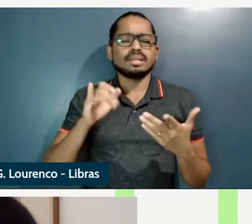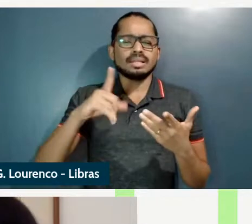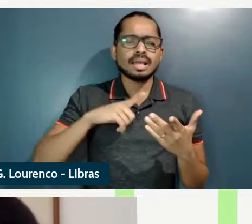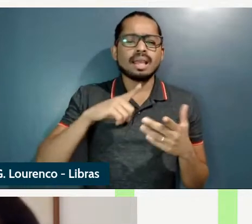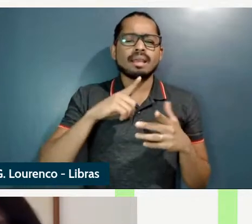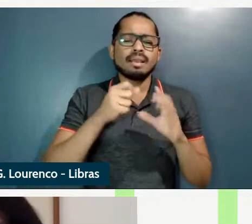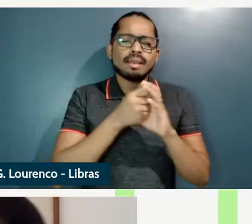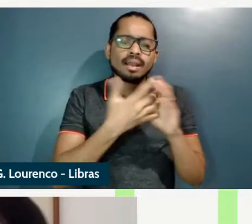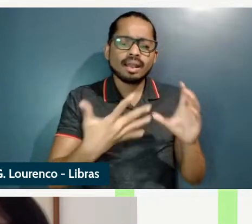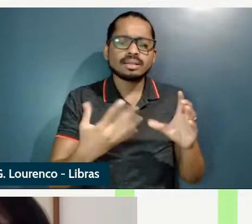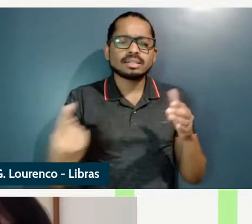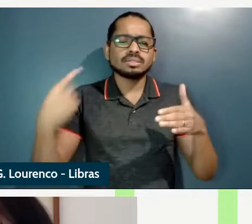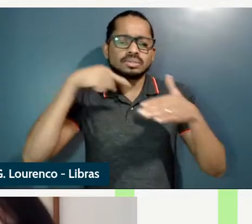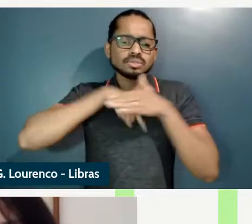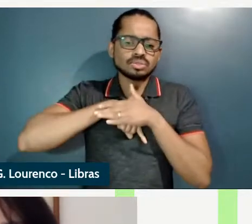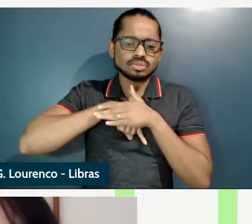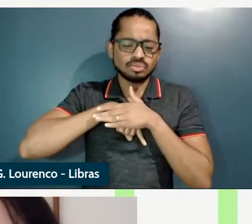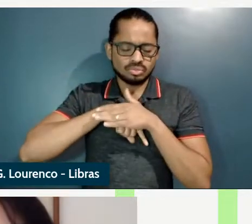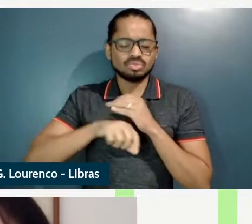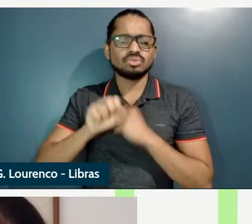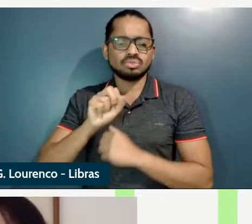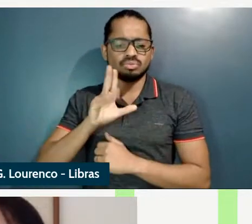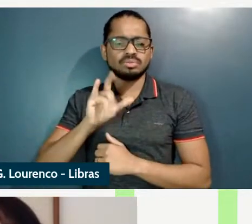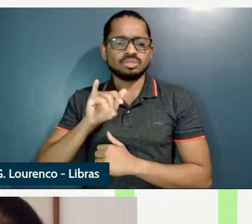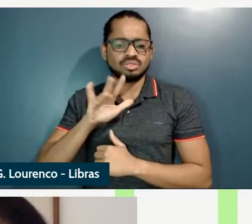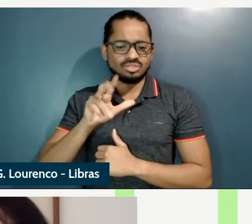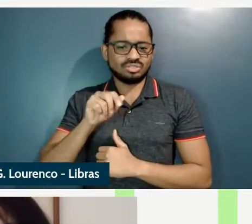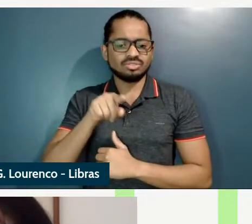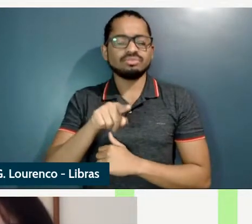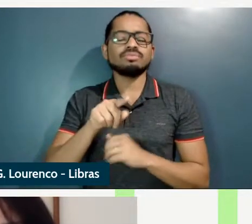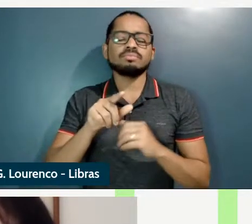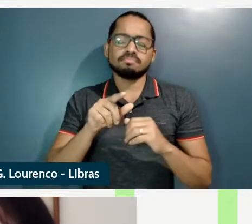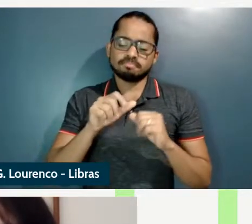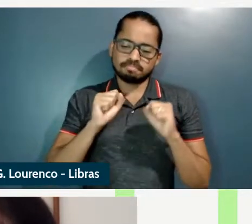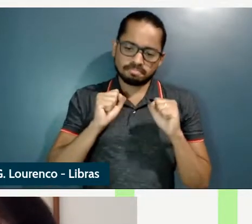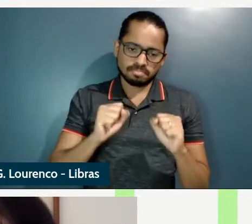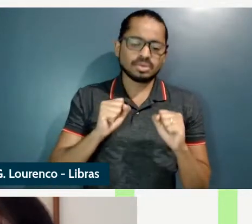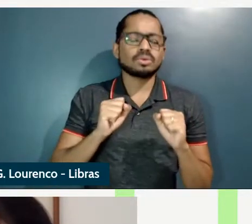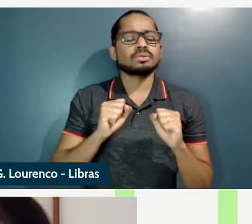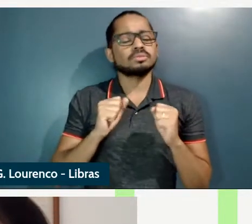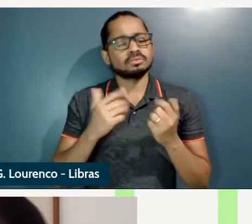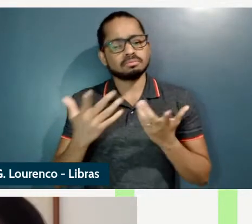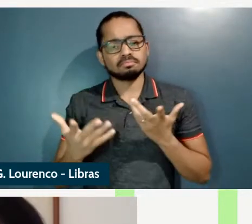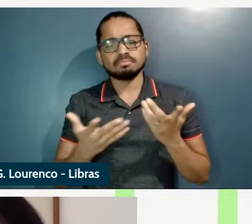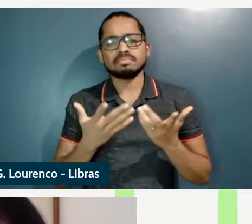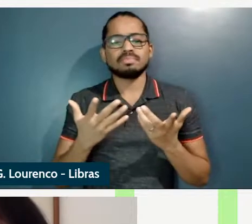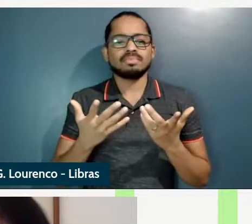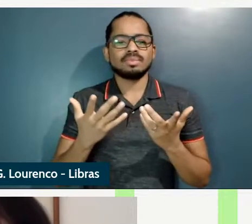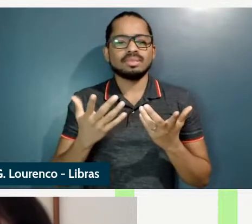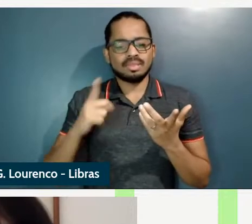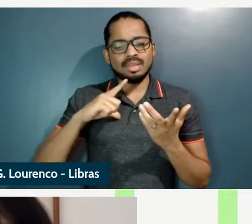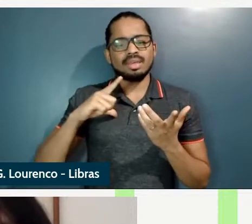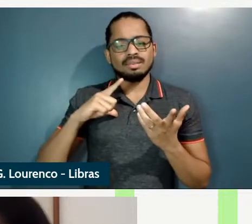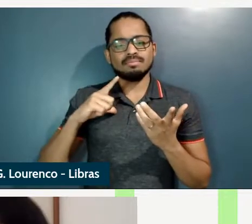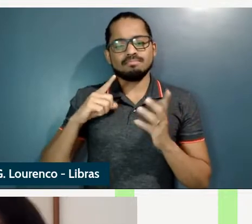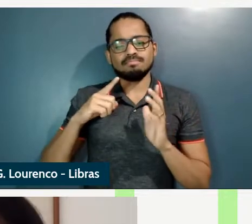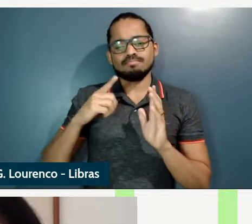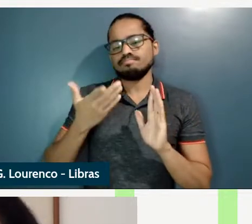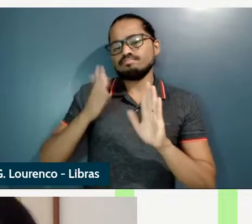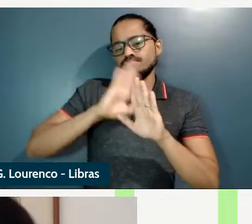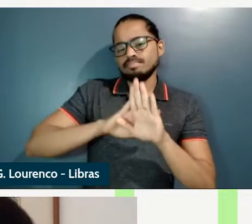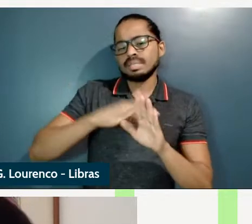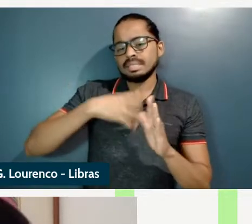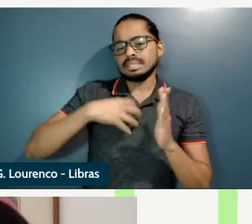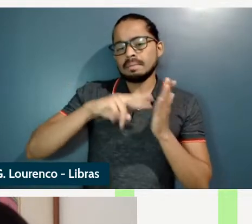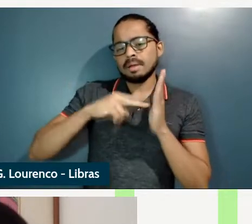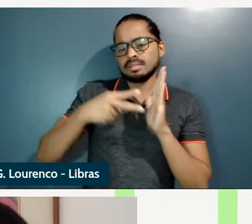eu tenho a possibilidade de uma de uma quando eu tenho propriedades subjetivas eu tenho a possibilidade de uma interpretação subjetiva do adjetivo